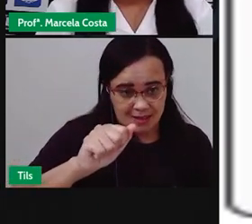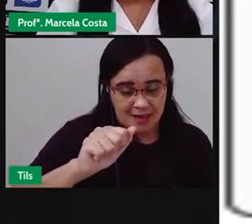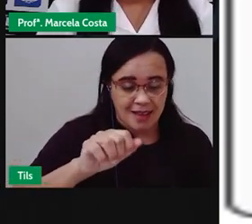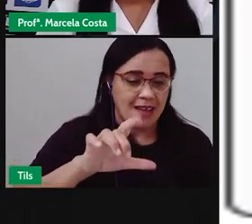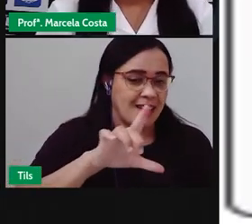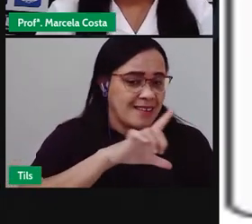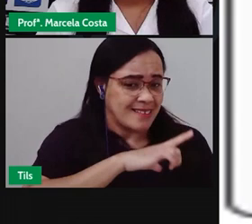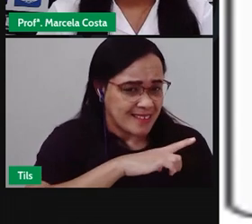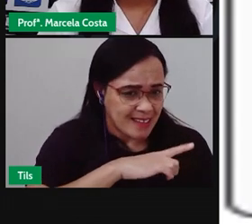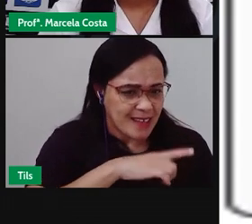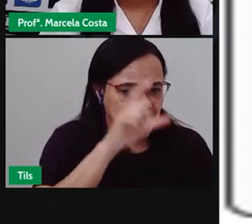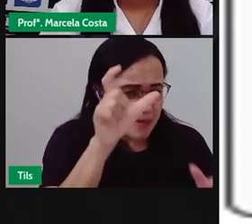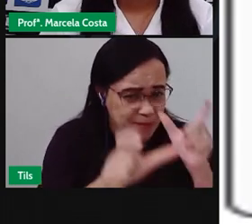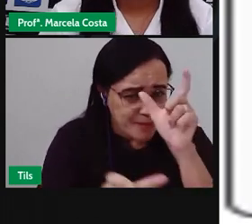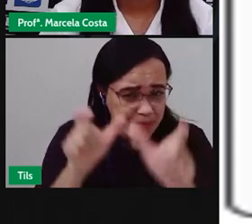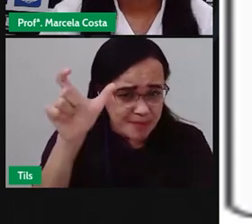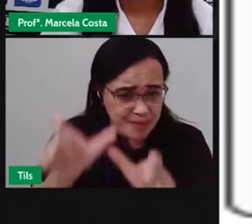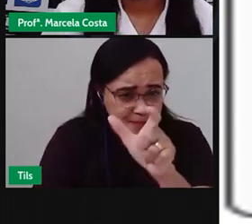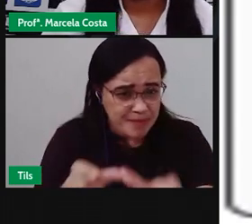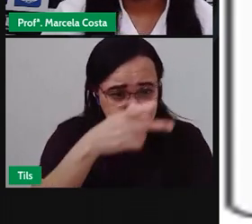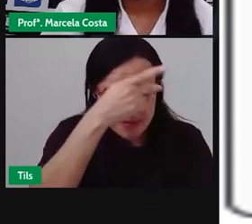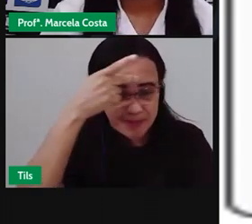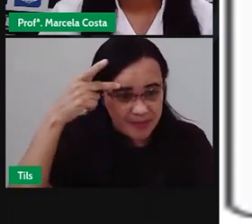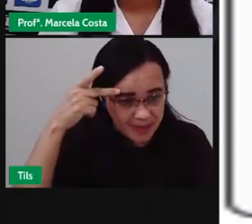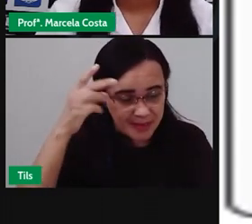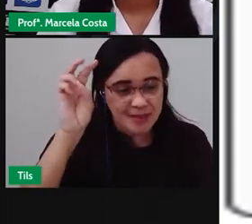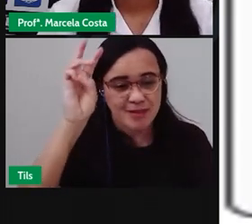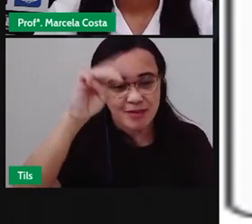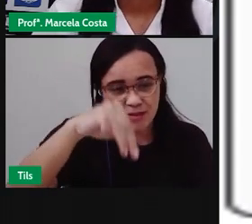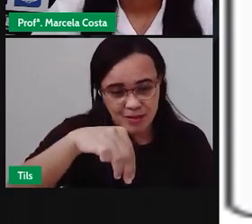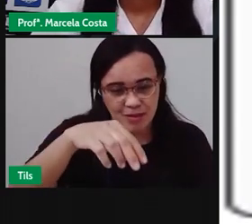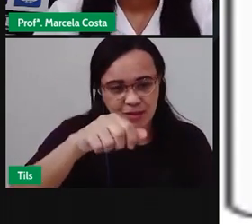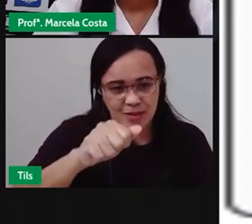aí? Alguma pessoa que tem o mesmo nome que eu?